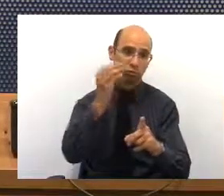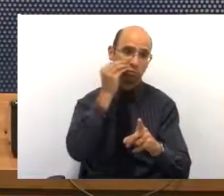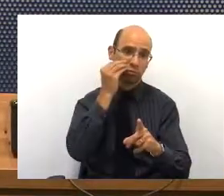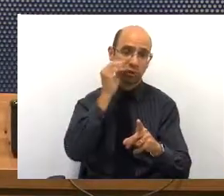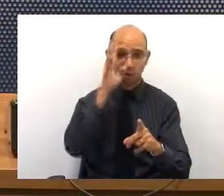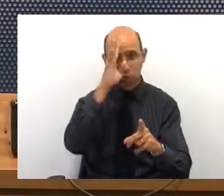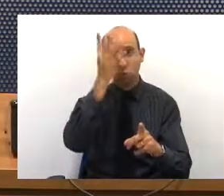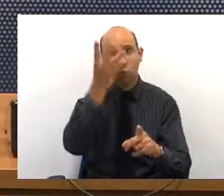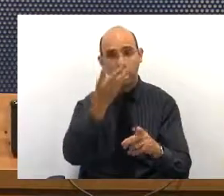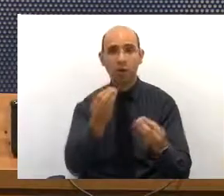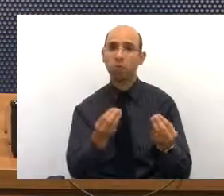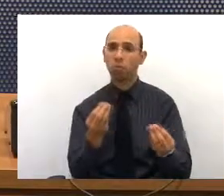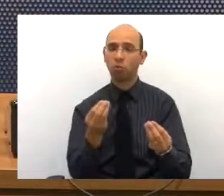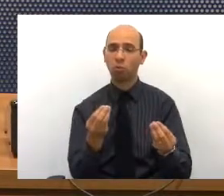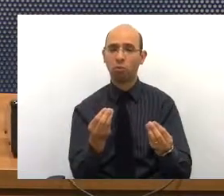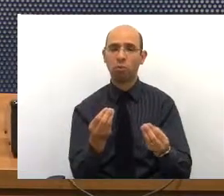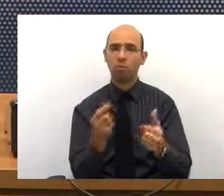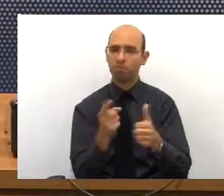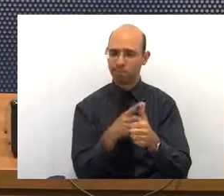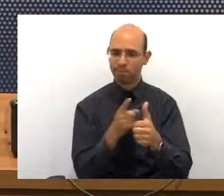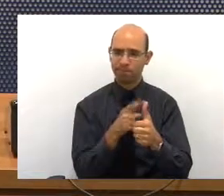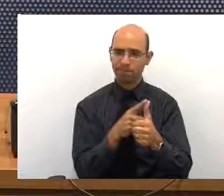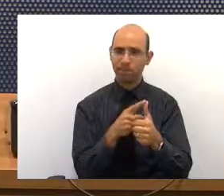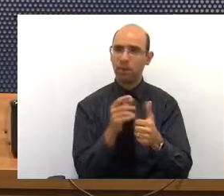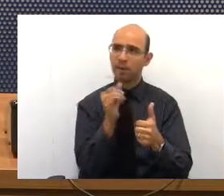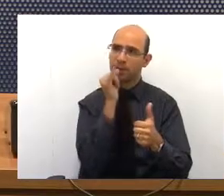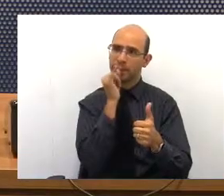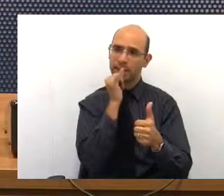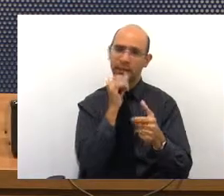Primeiro, a maioria